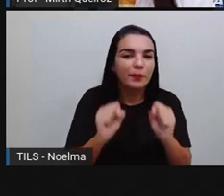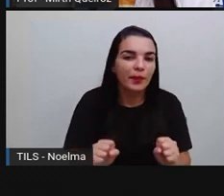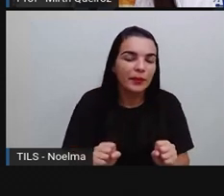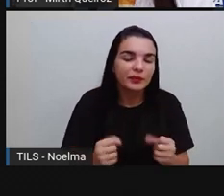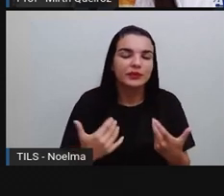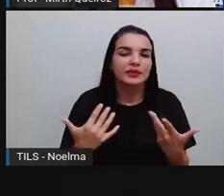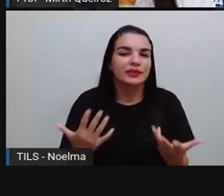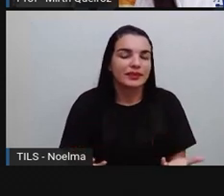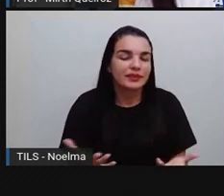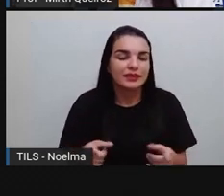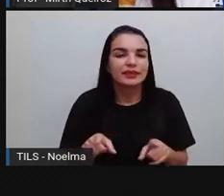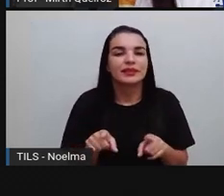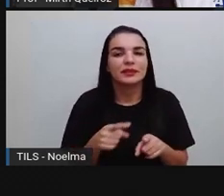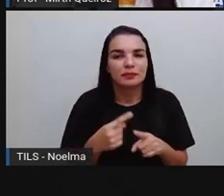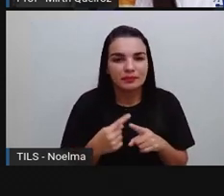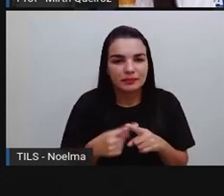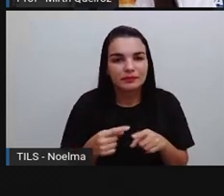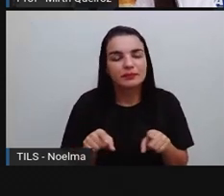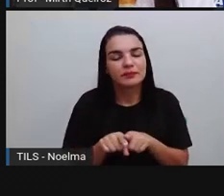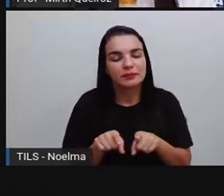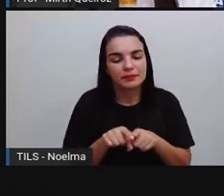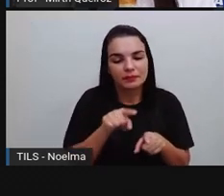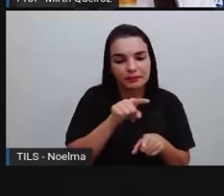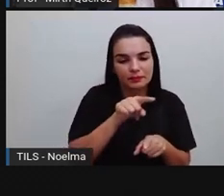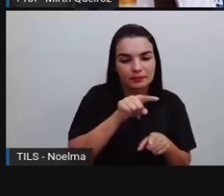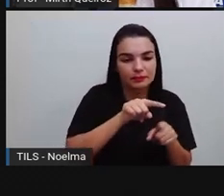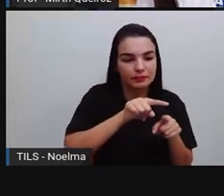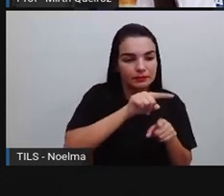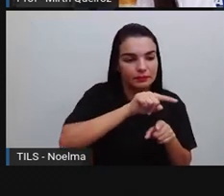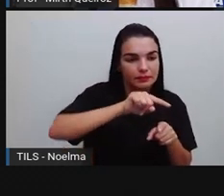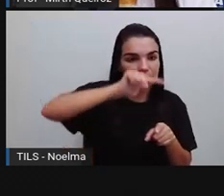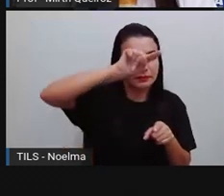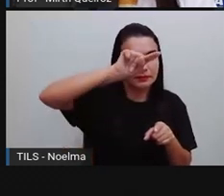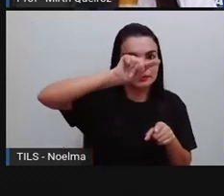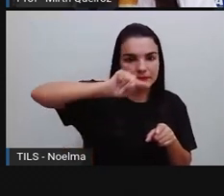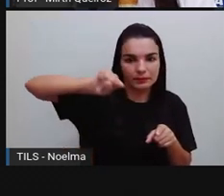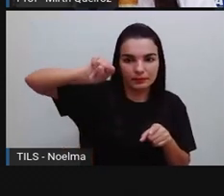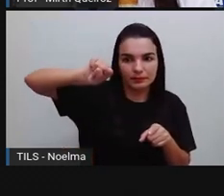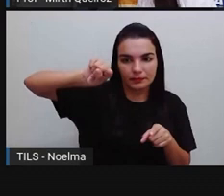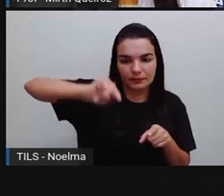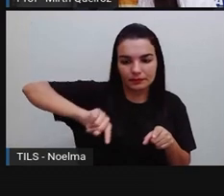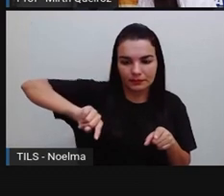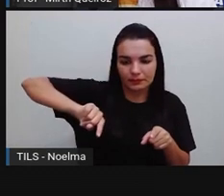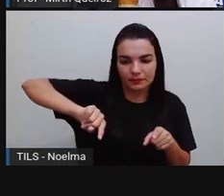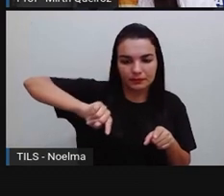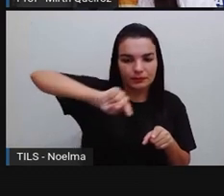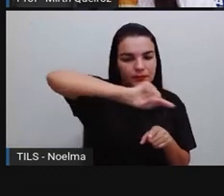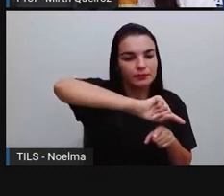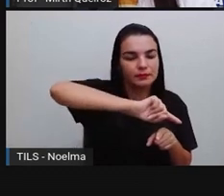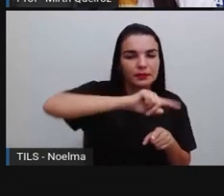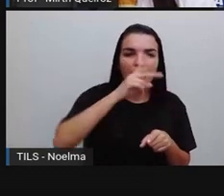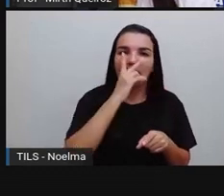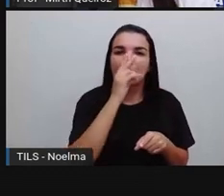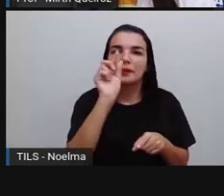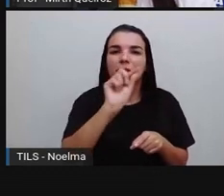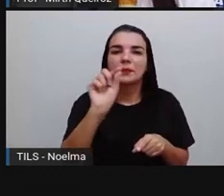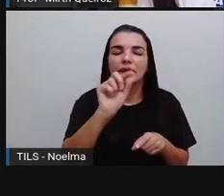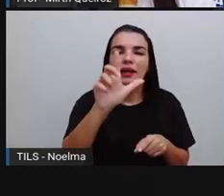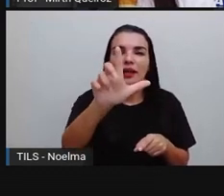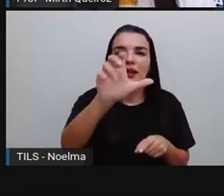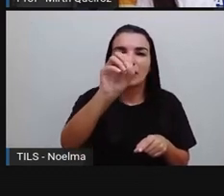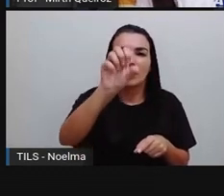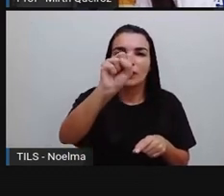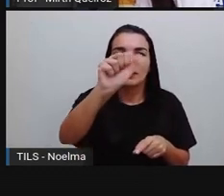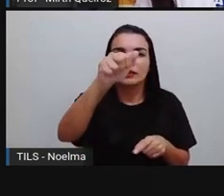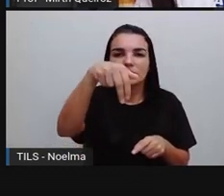ele é formado aí por curvas, né? Essa outra figura aqui lembra um pouquinho o losango, porém, o losango